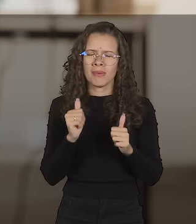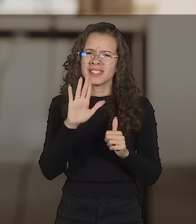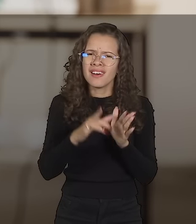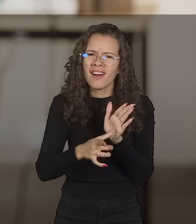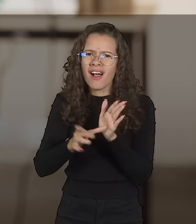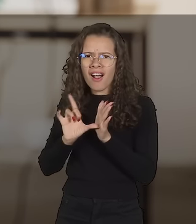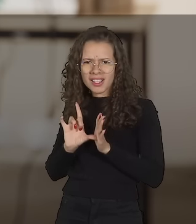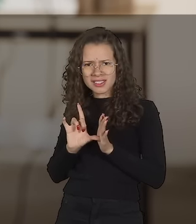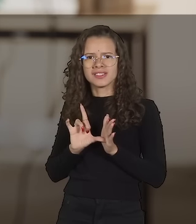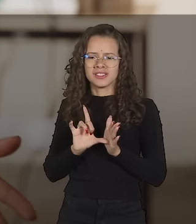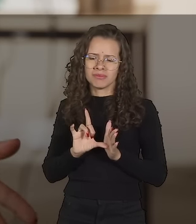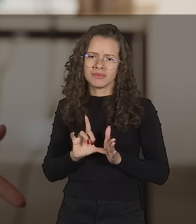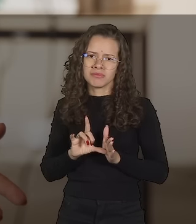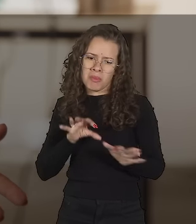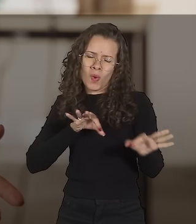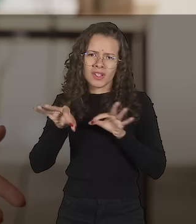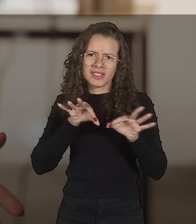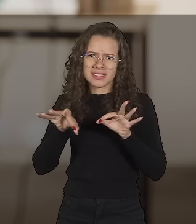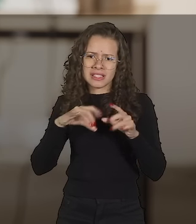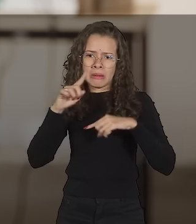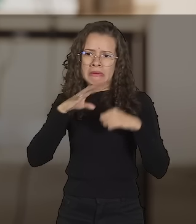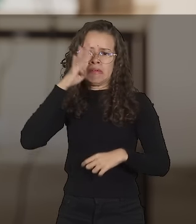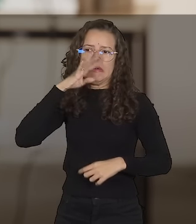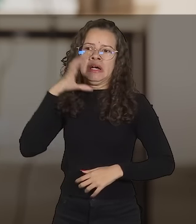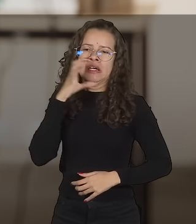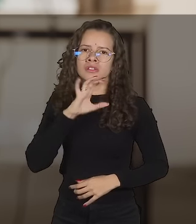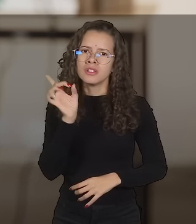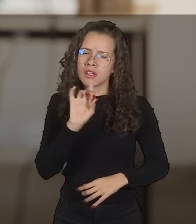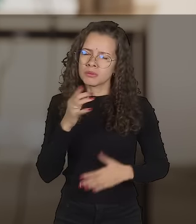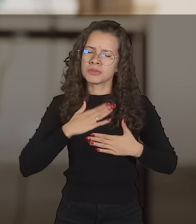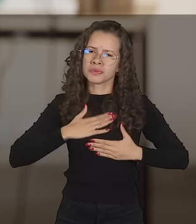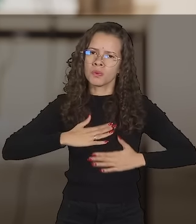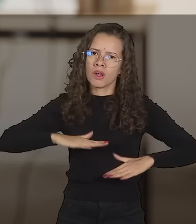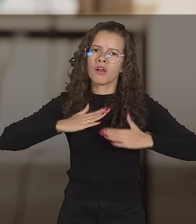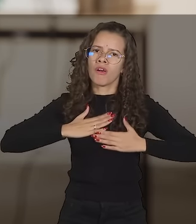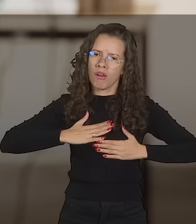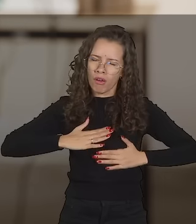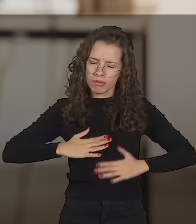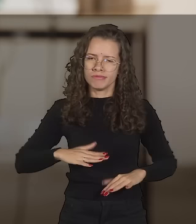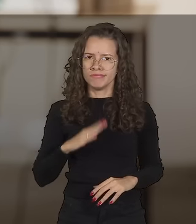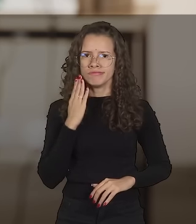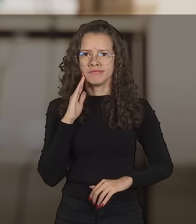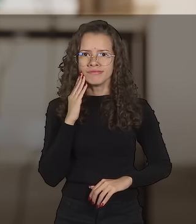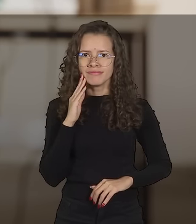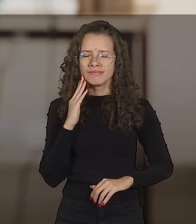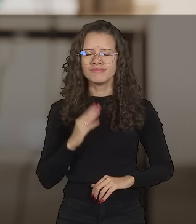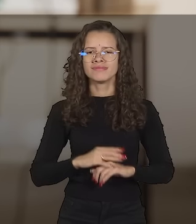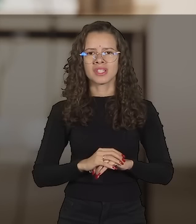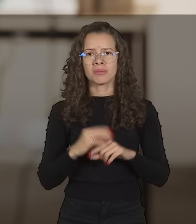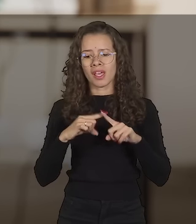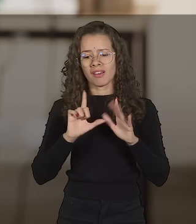isso tudo cedo, logo após chegar na sessão. Assim, você terá bastante tempo para os procedimentos com a urna